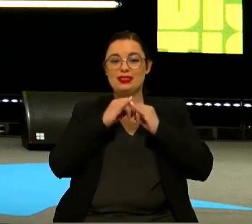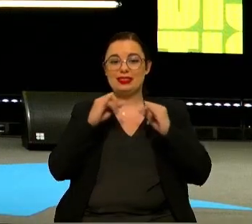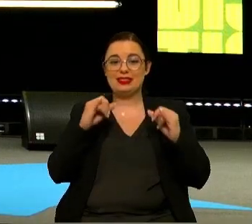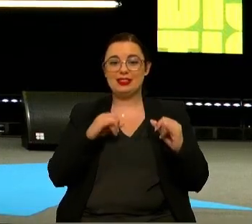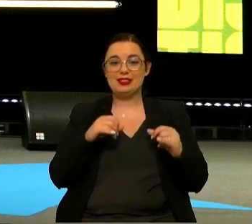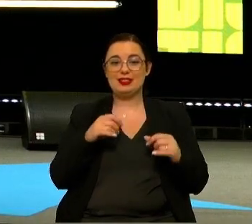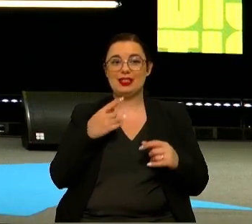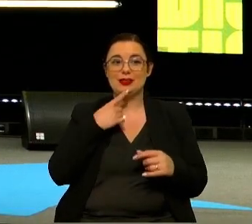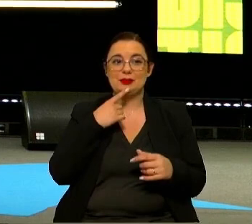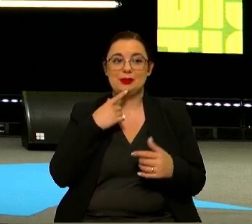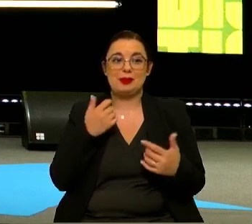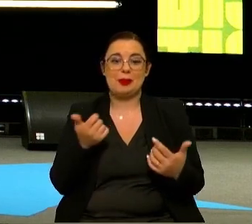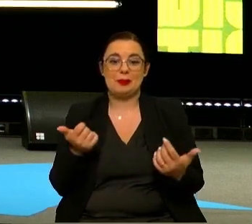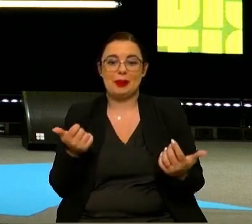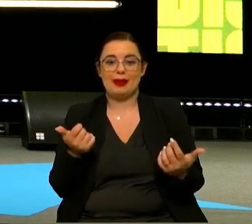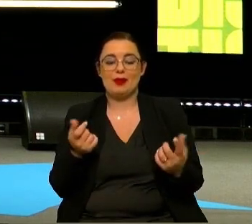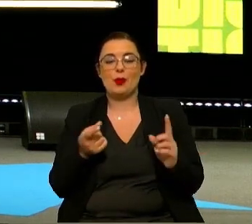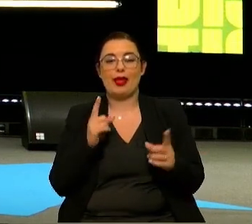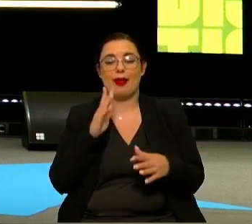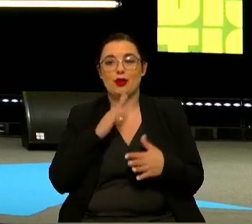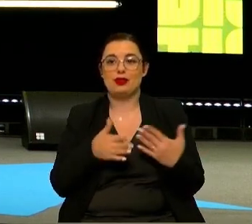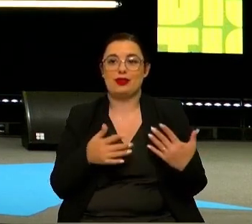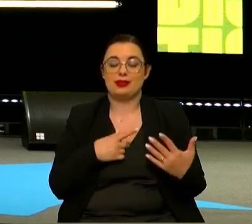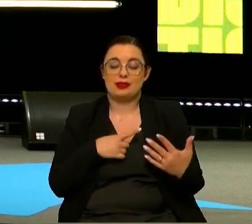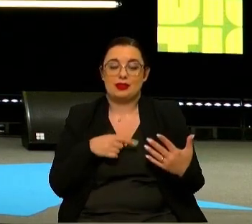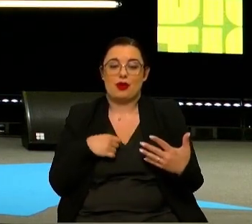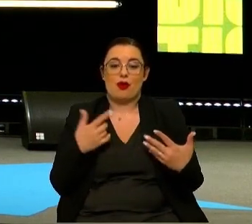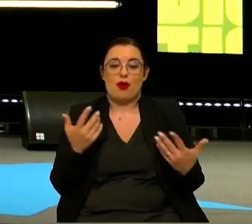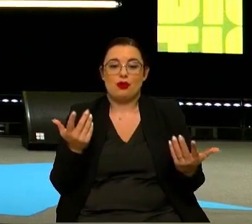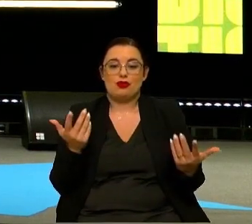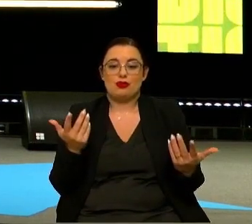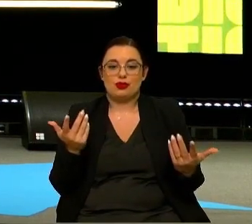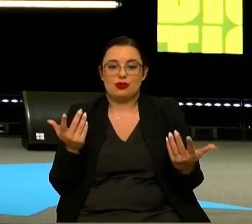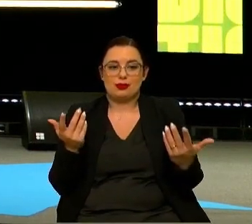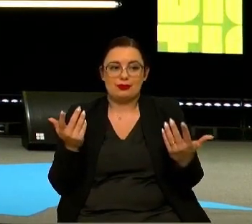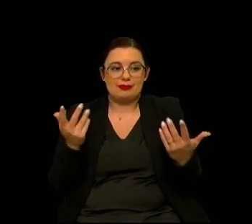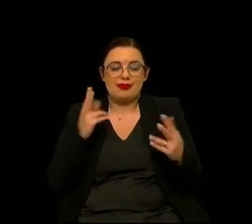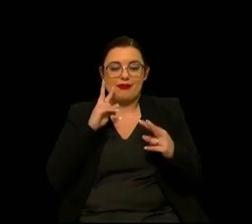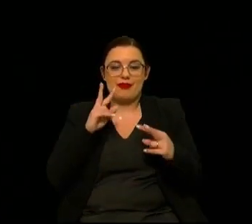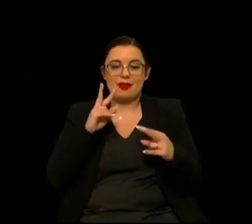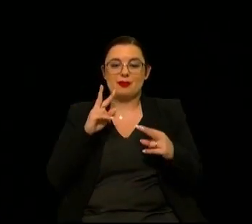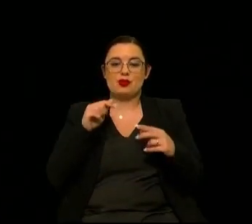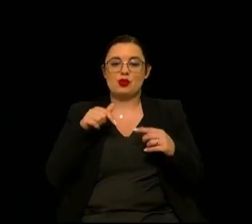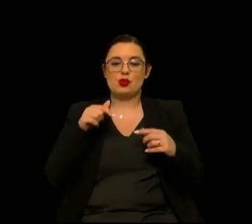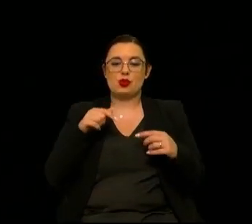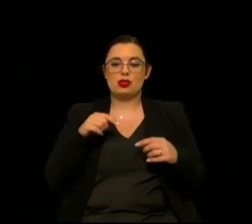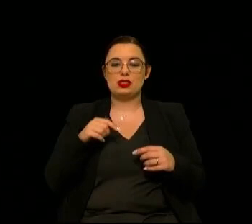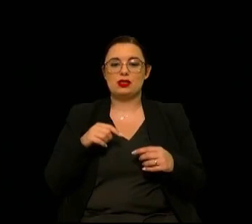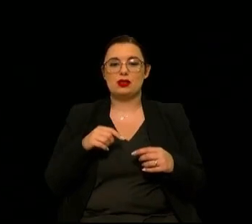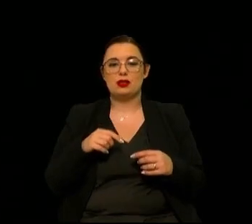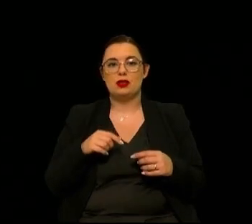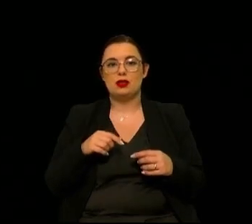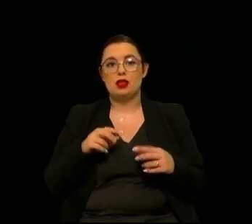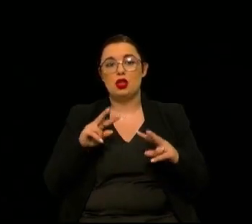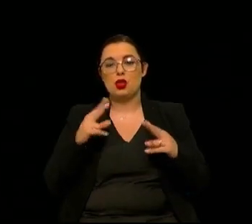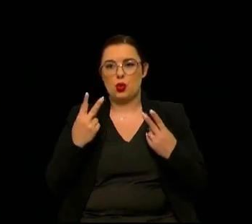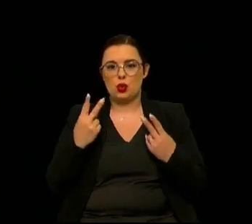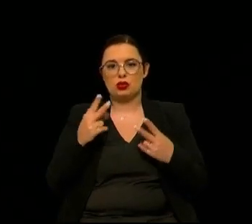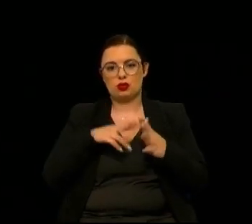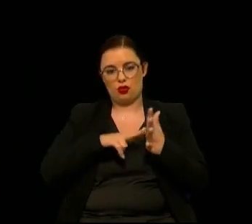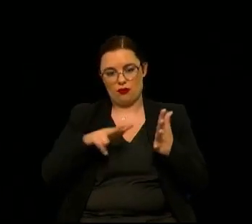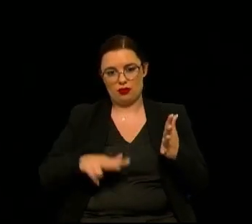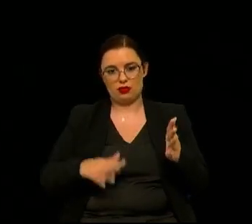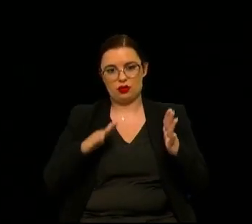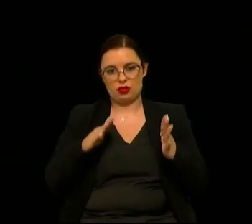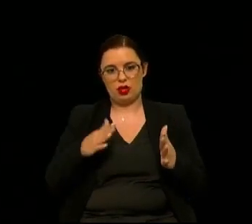está no fundo o acontece é que o nós temos o quadro que nós temos hoje em dia baseia-se em duas convenções que já com um